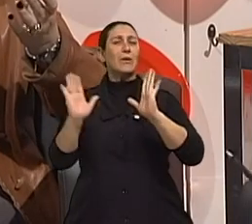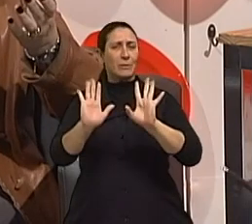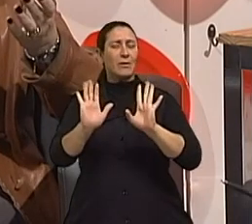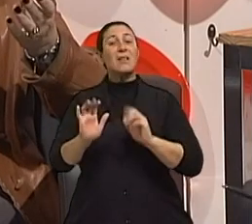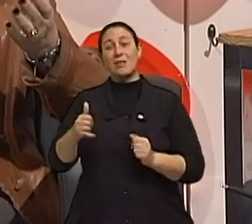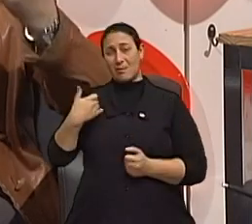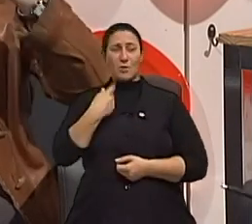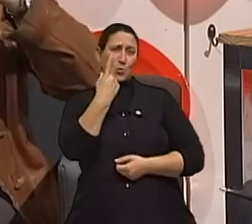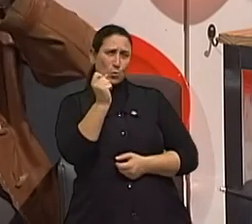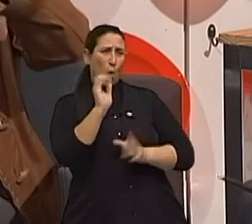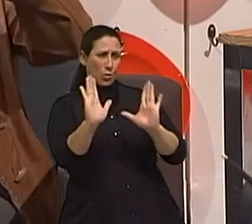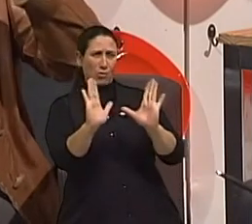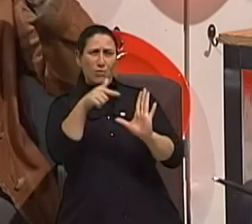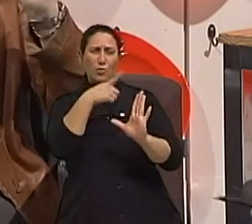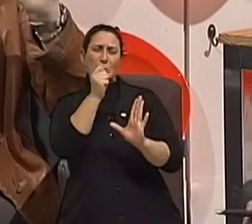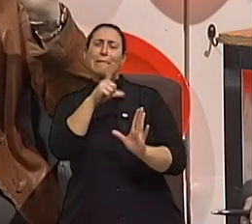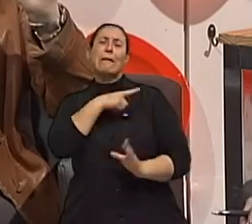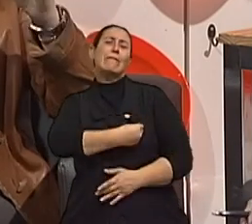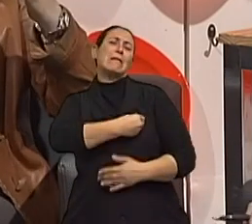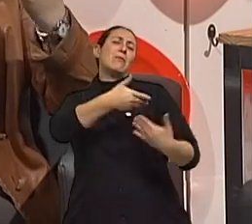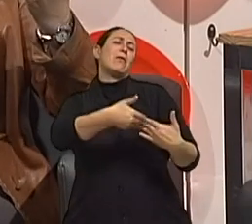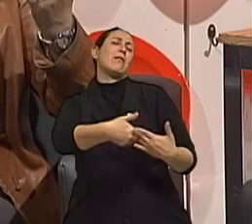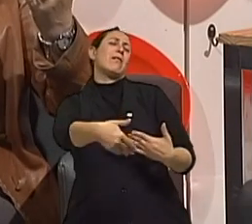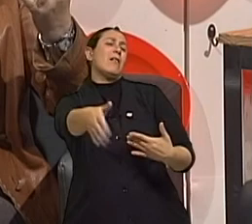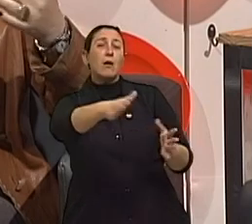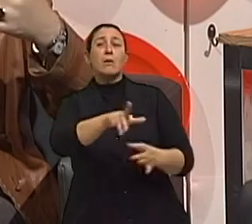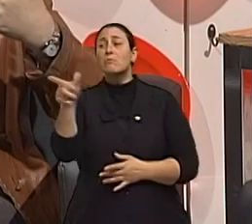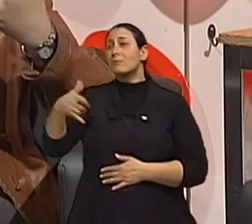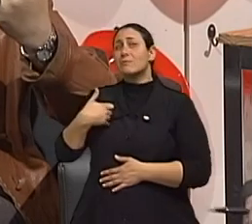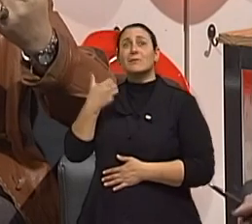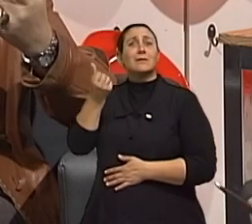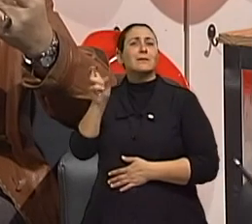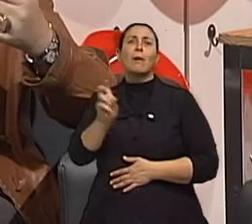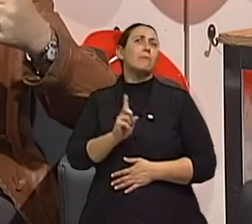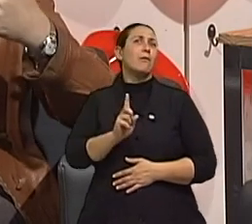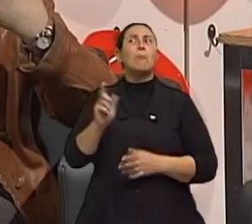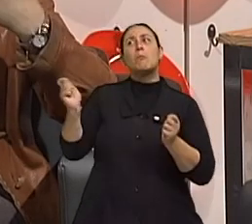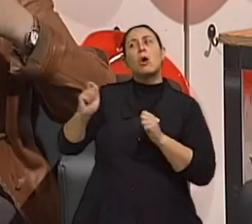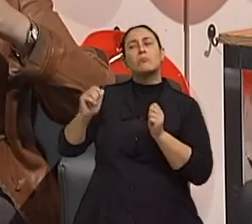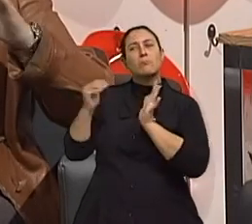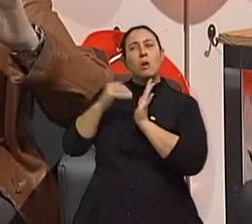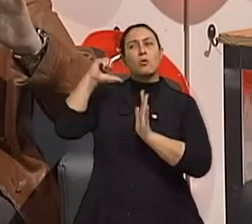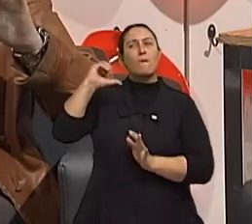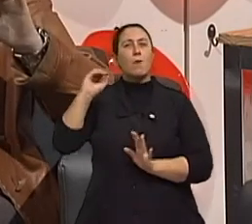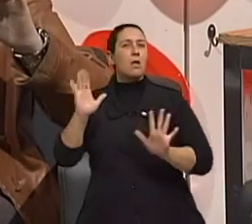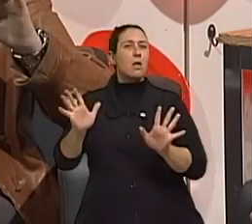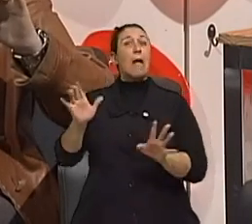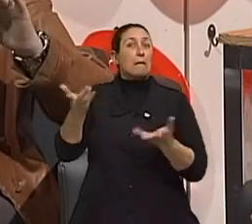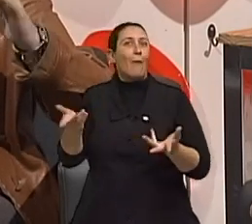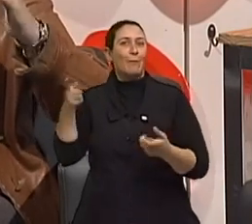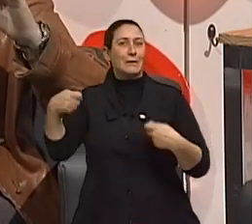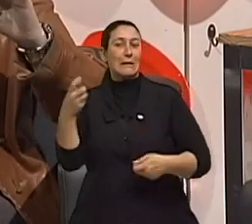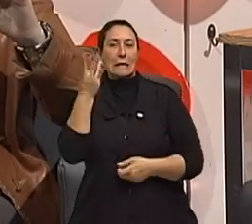pessoa com 18 anos tem a vida pela frente, né? Uma de 65 poderá aos 90, dizendo, teria uns bons anos pela